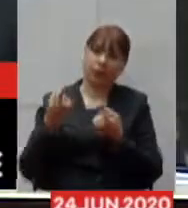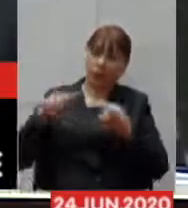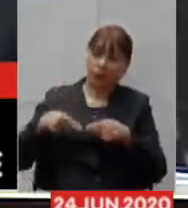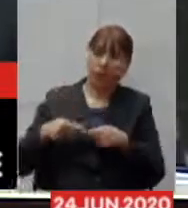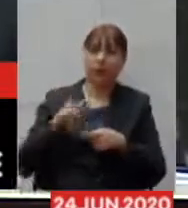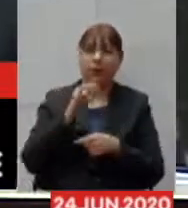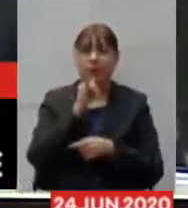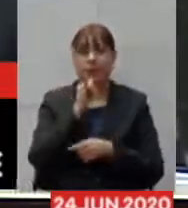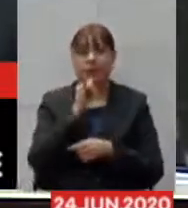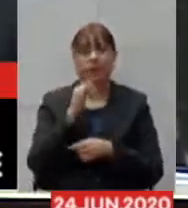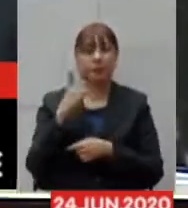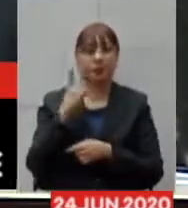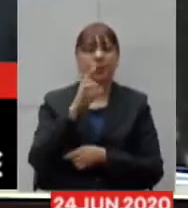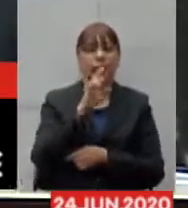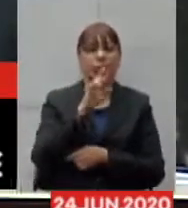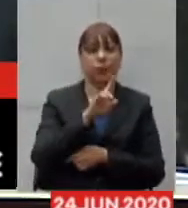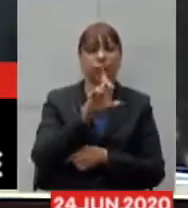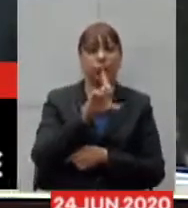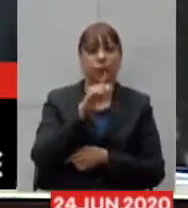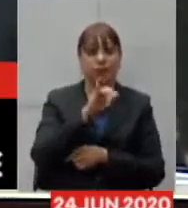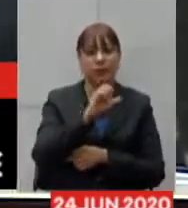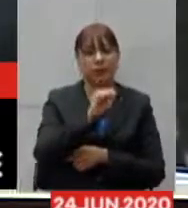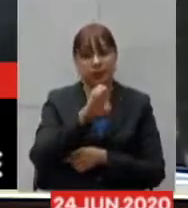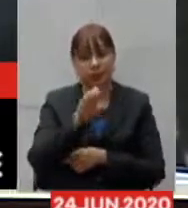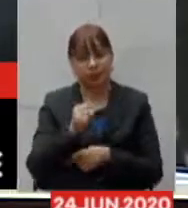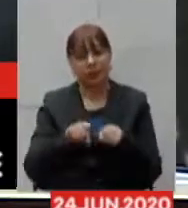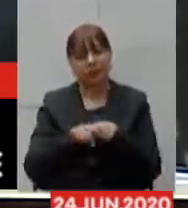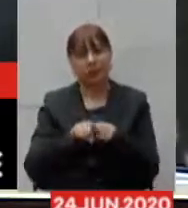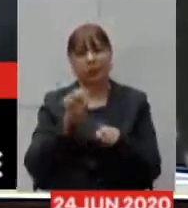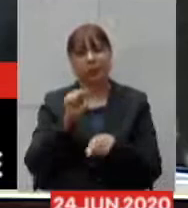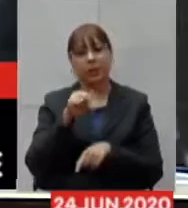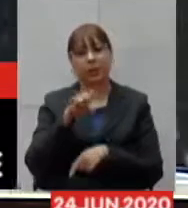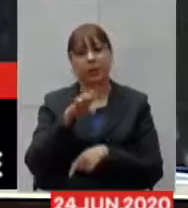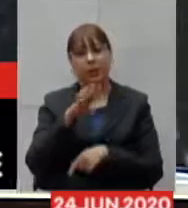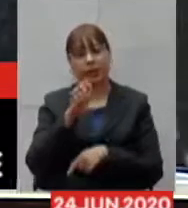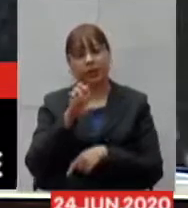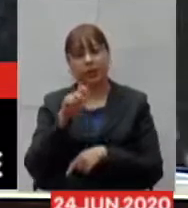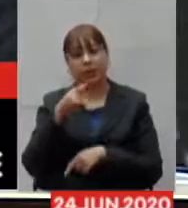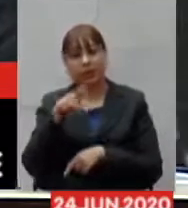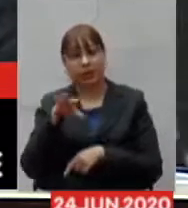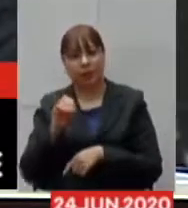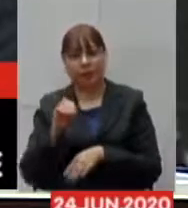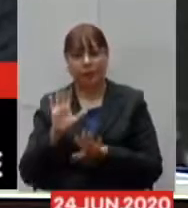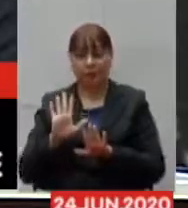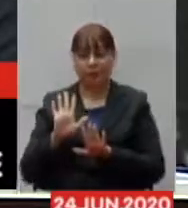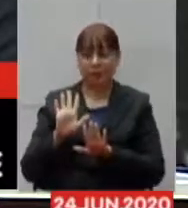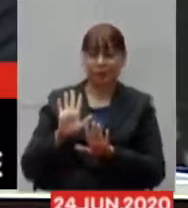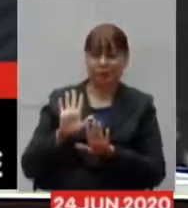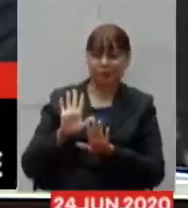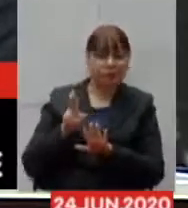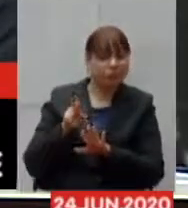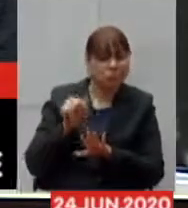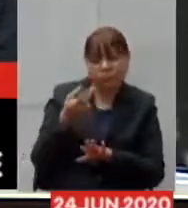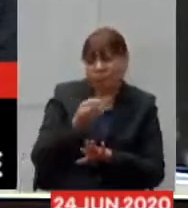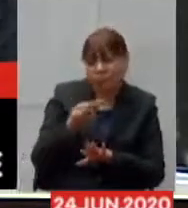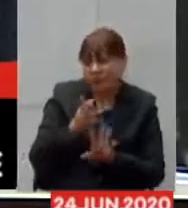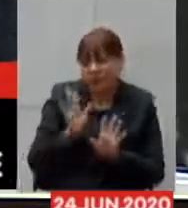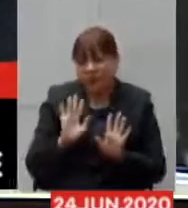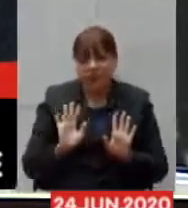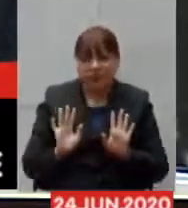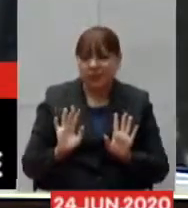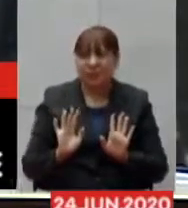Ulisses deputado André Quintão em nenhum em momento secretário eles tem